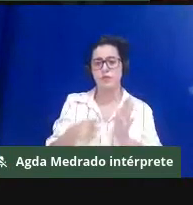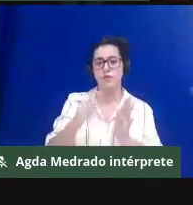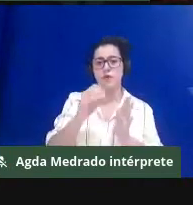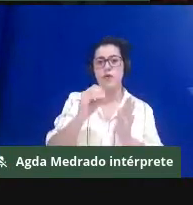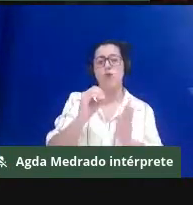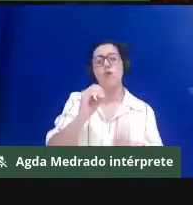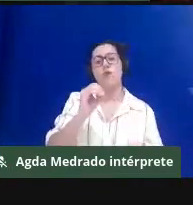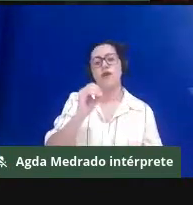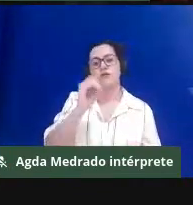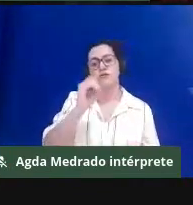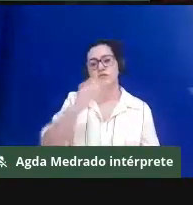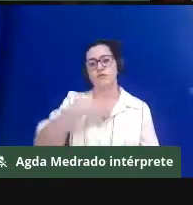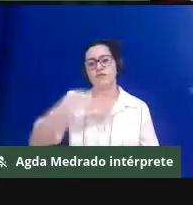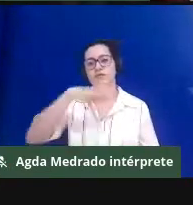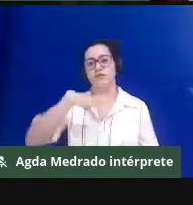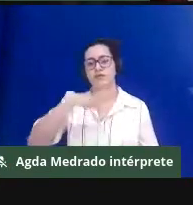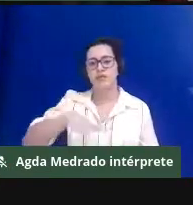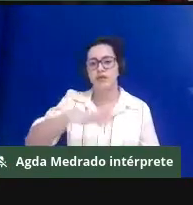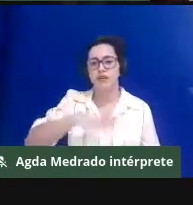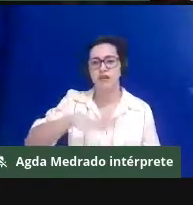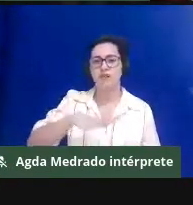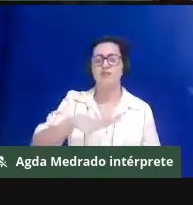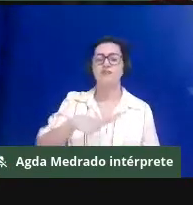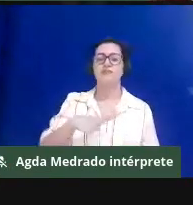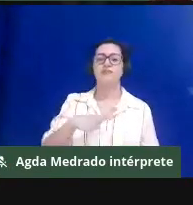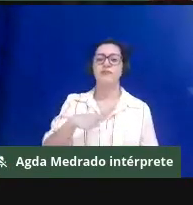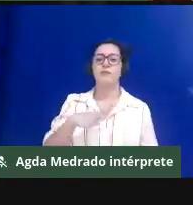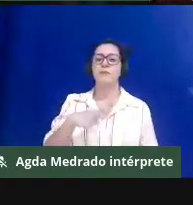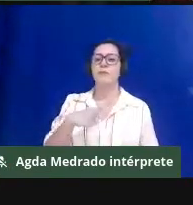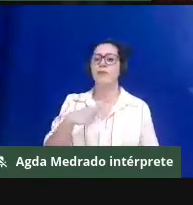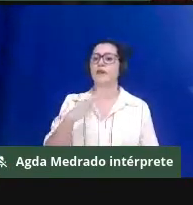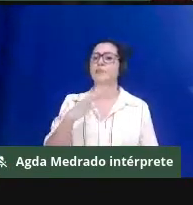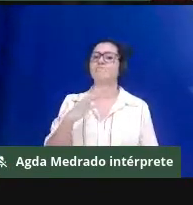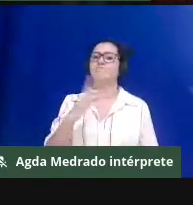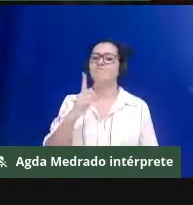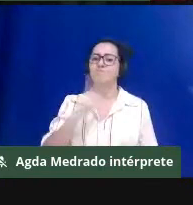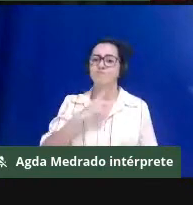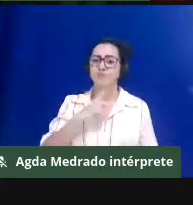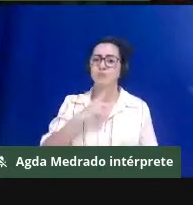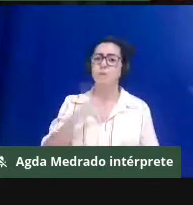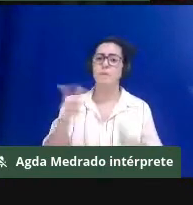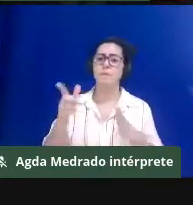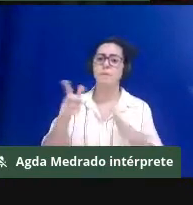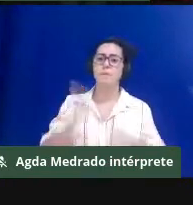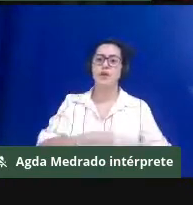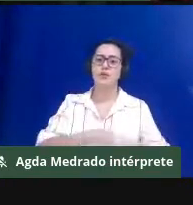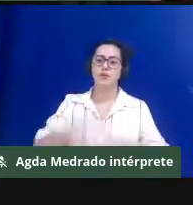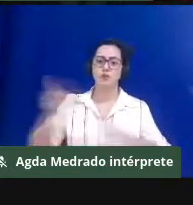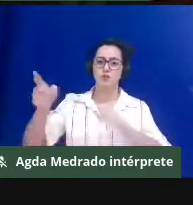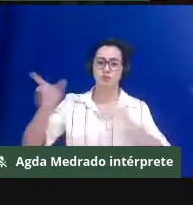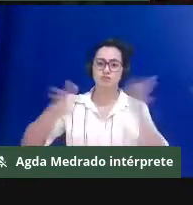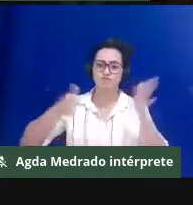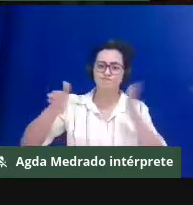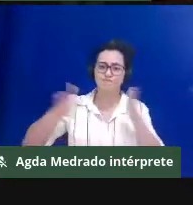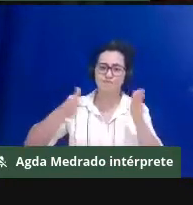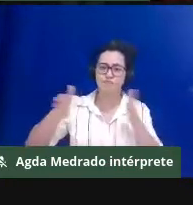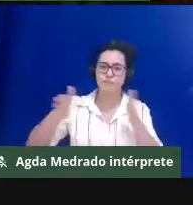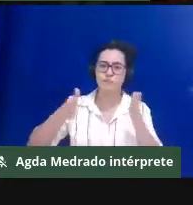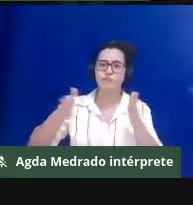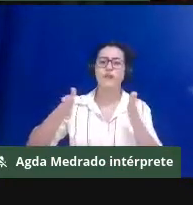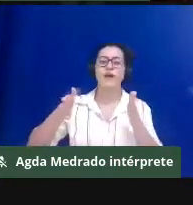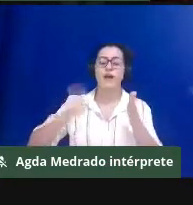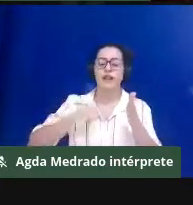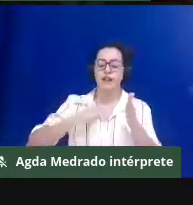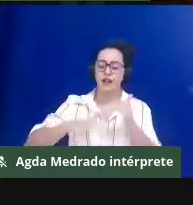comunidades tradicionais. Você vai ter aqui, nesse período, o avanço que Jacobina